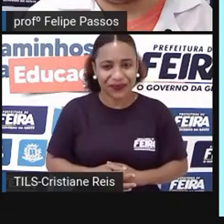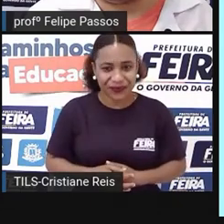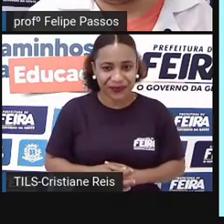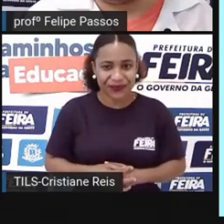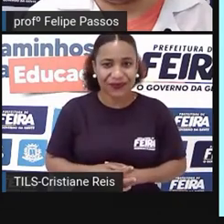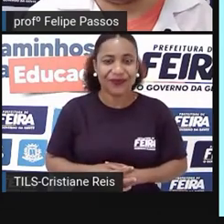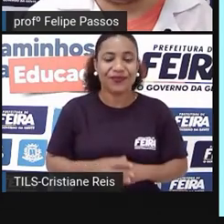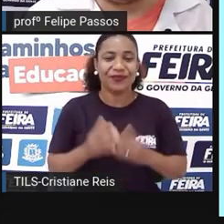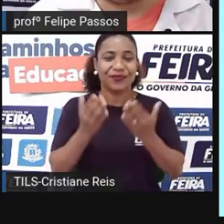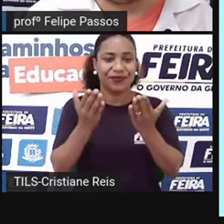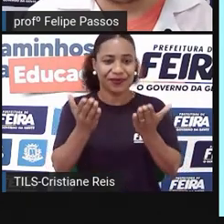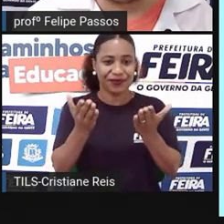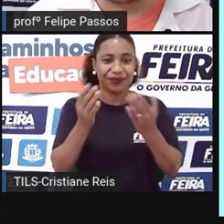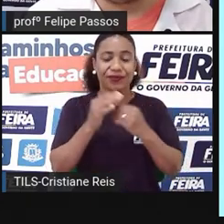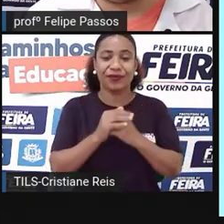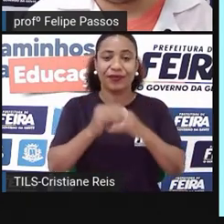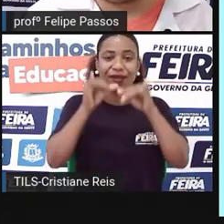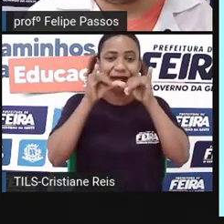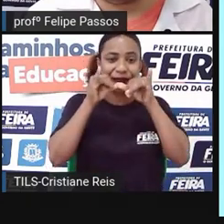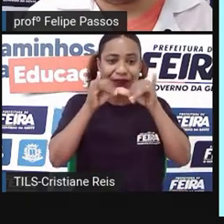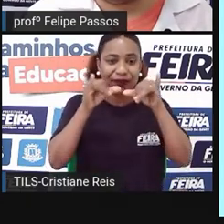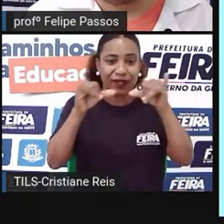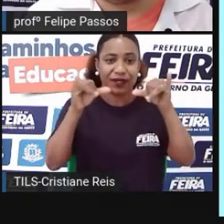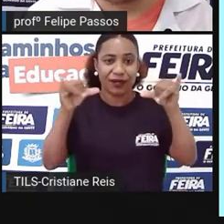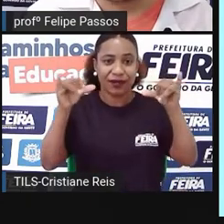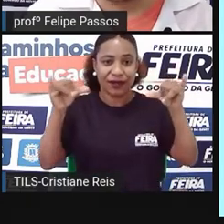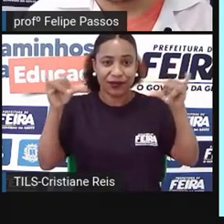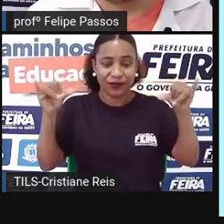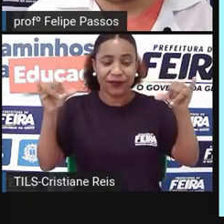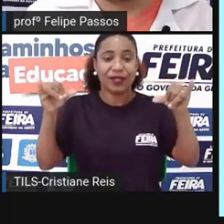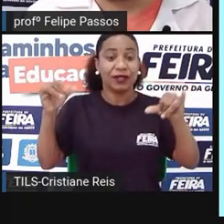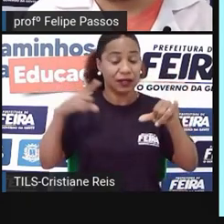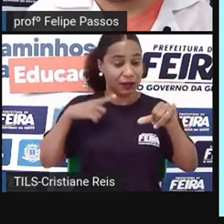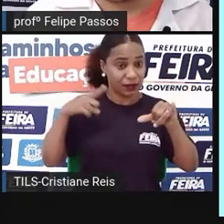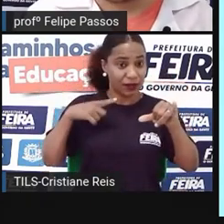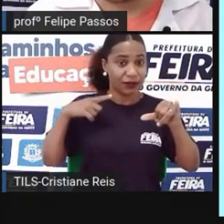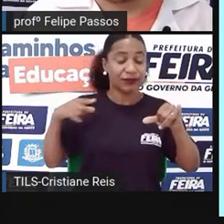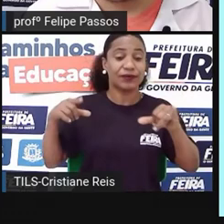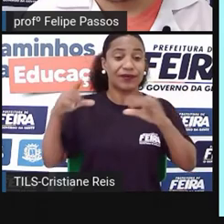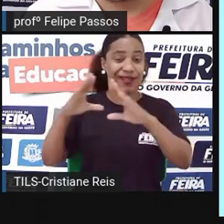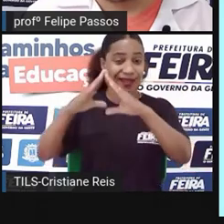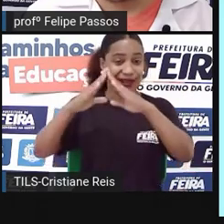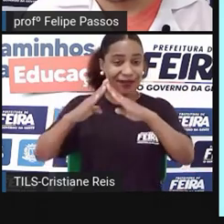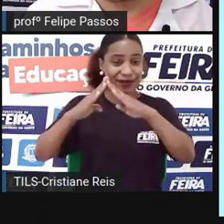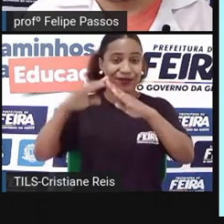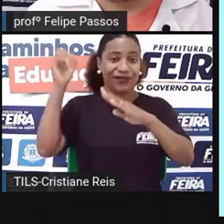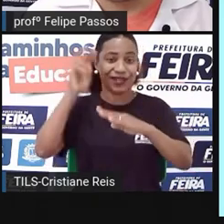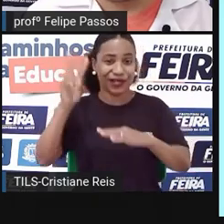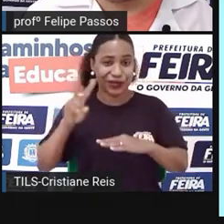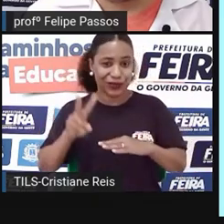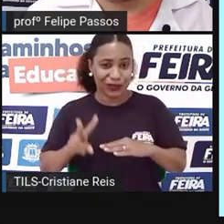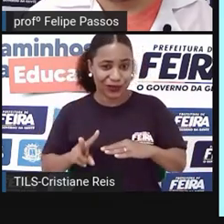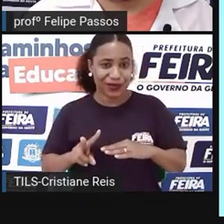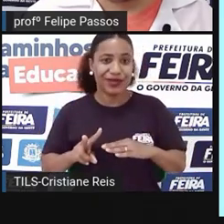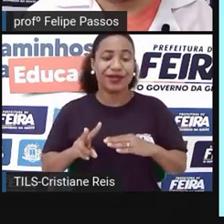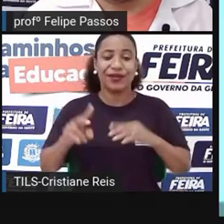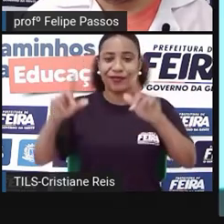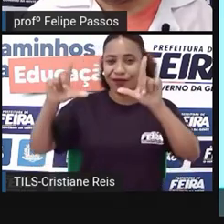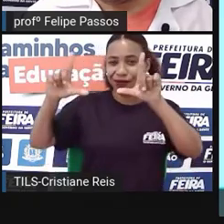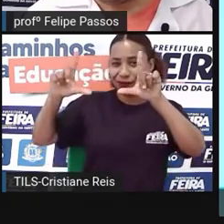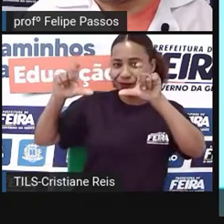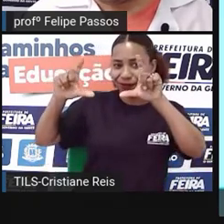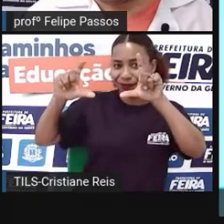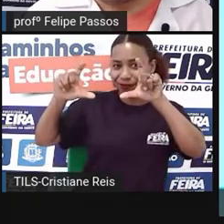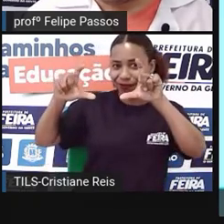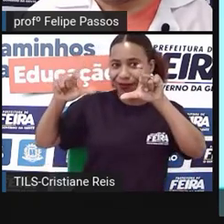Aí foi para uma campanha da Câmara de Vereadores da Câmara Solidária eu fiz o VT e achei essa senhora muito